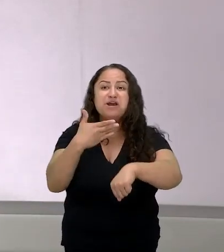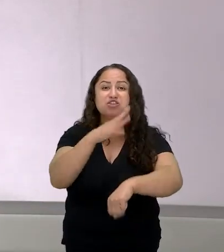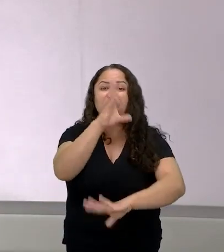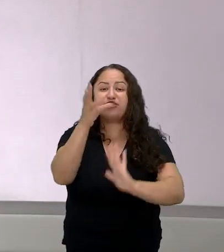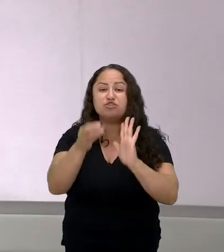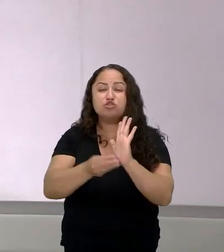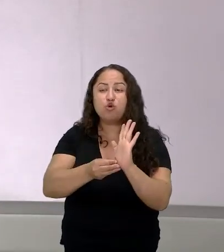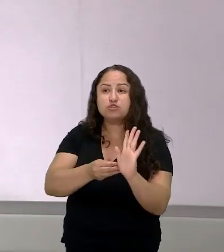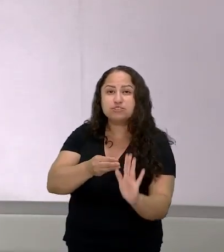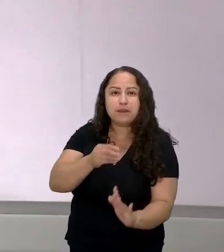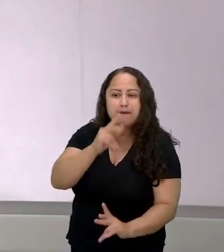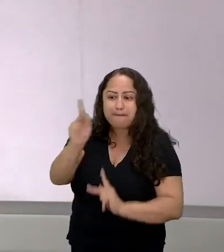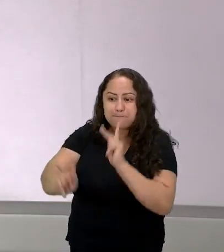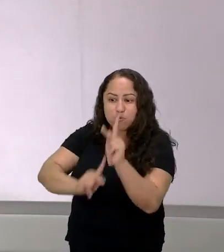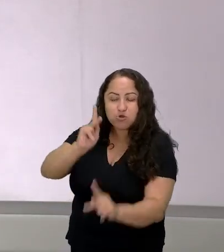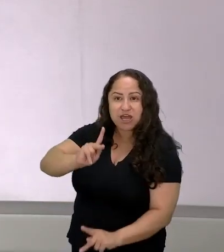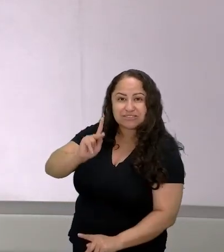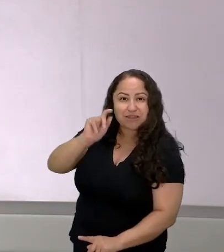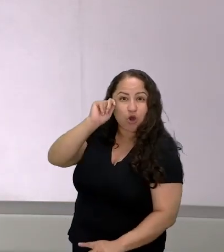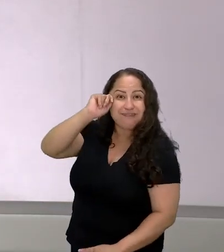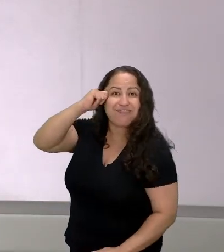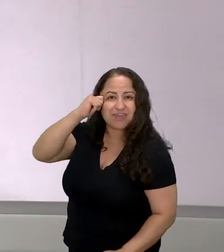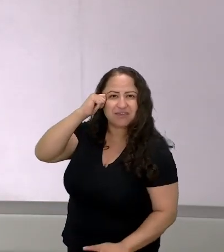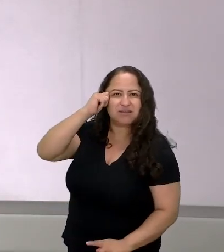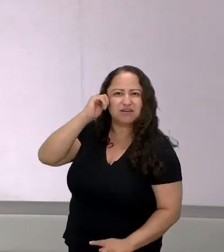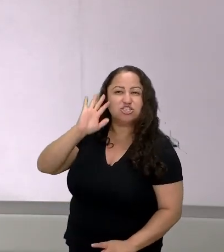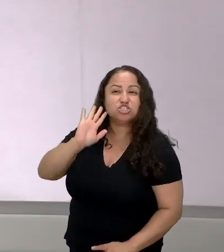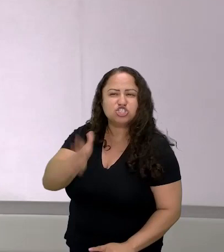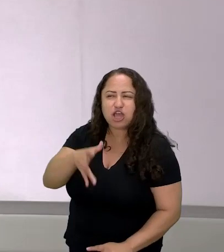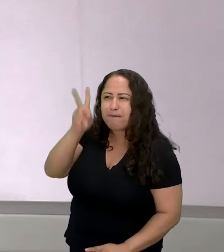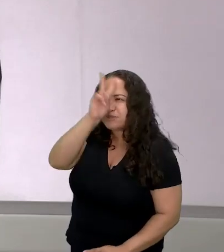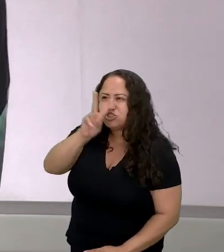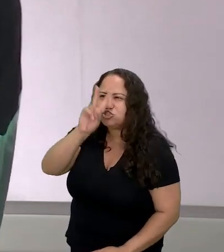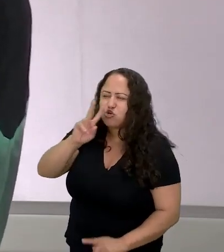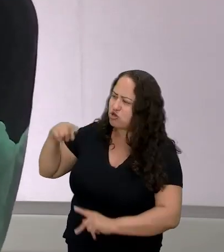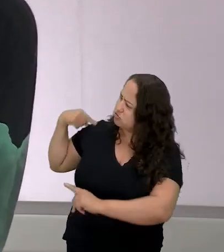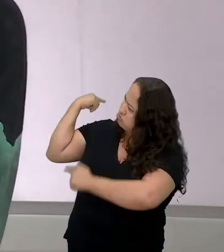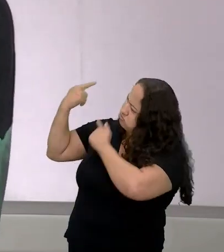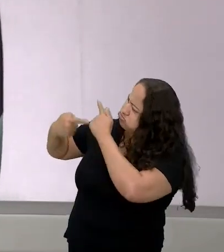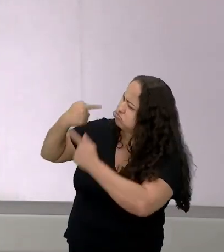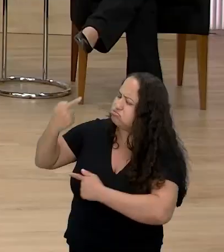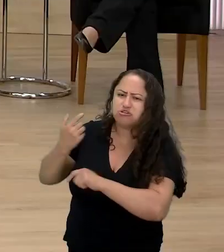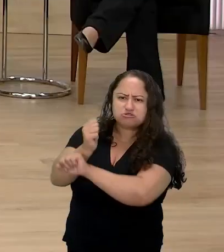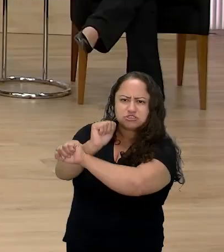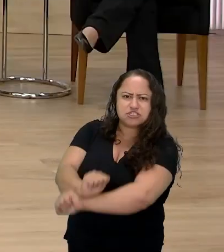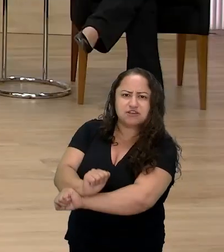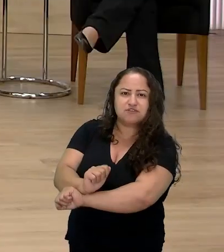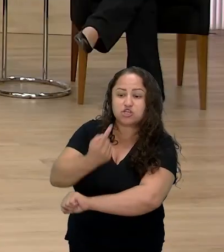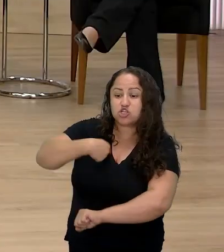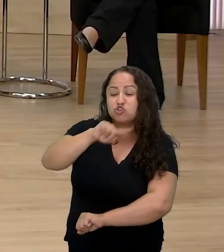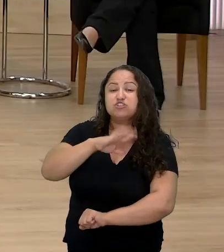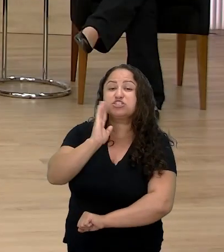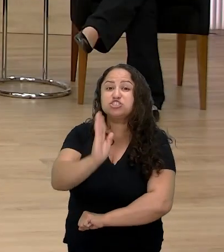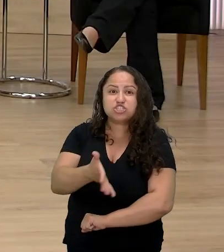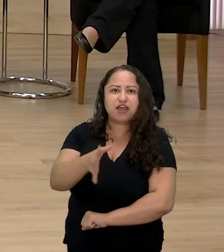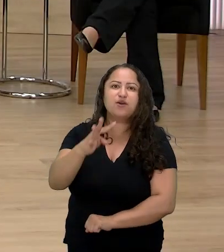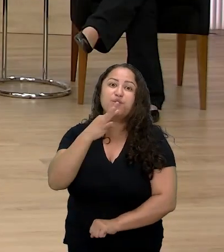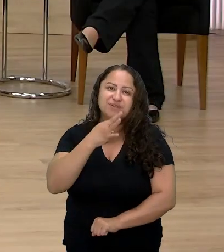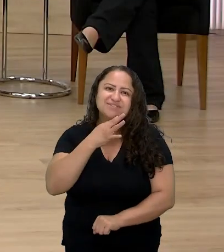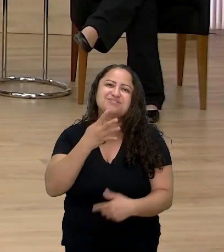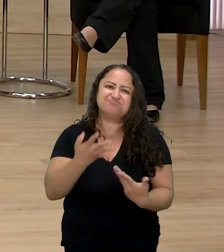meio de toda a história de escravização e de opressão que nós já conhecemos passo a palavra